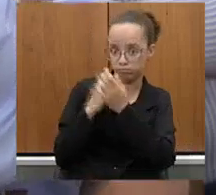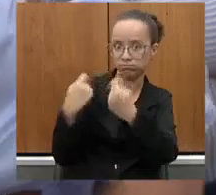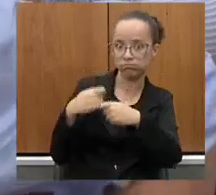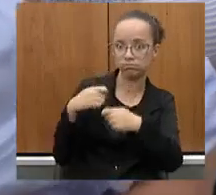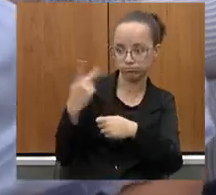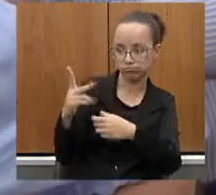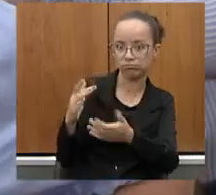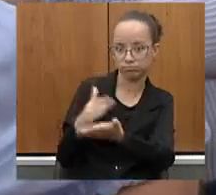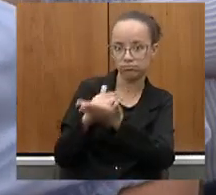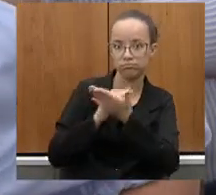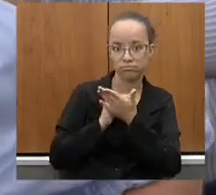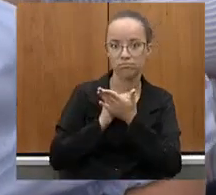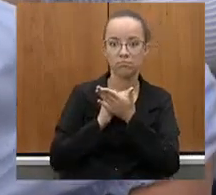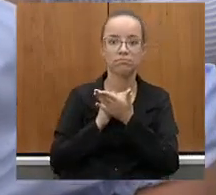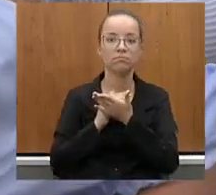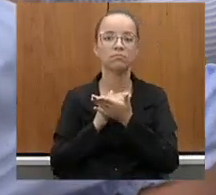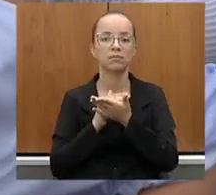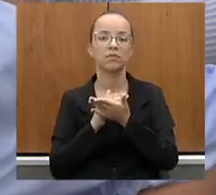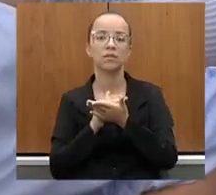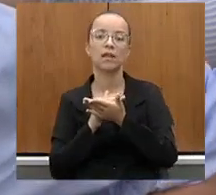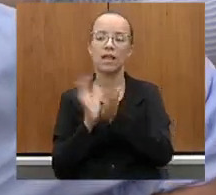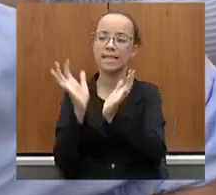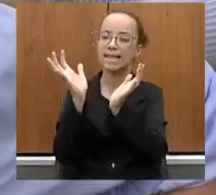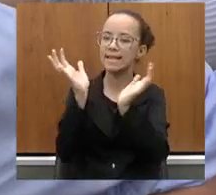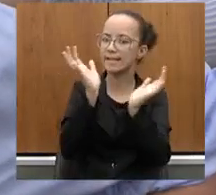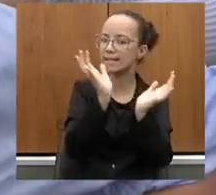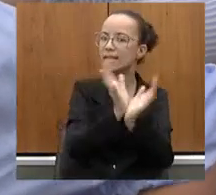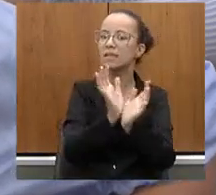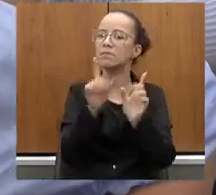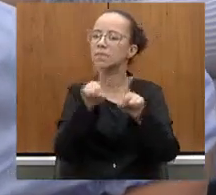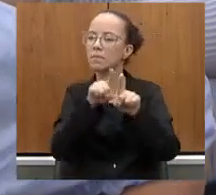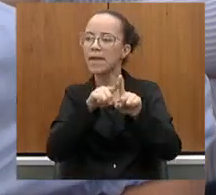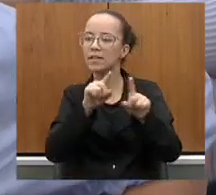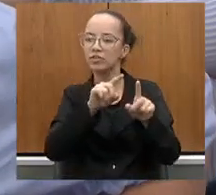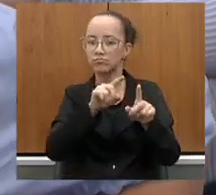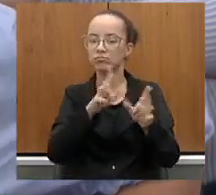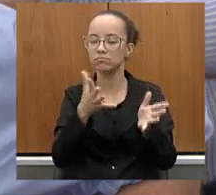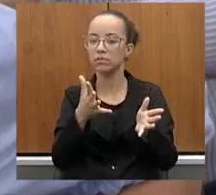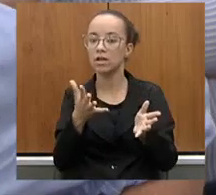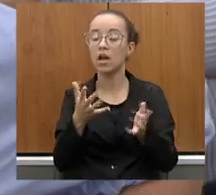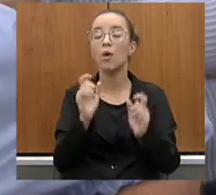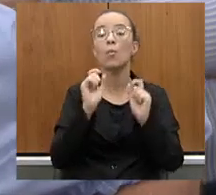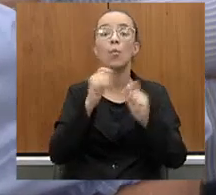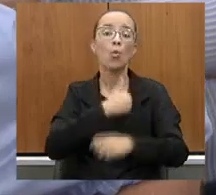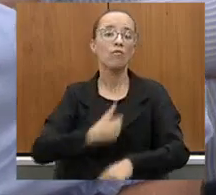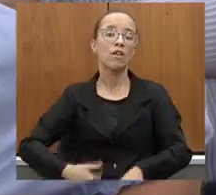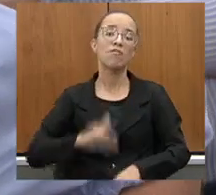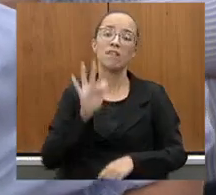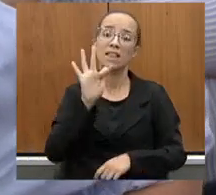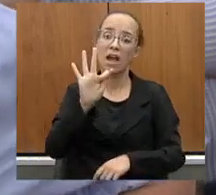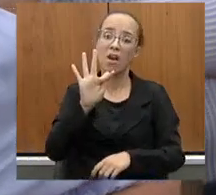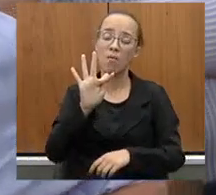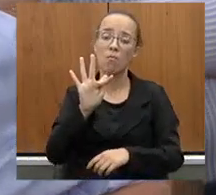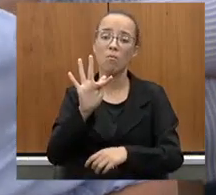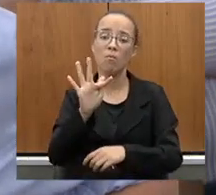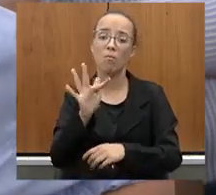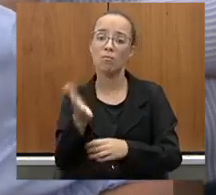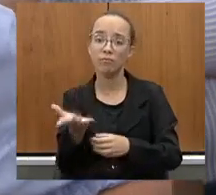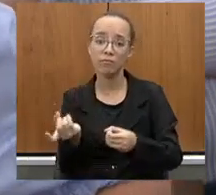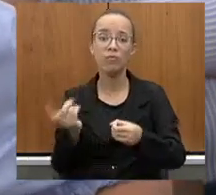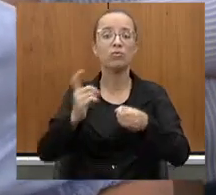houver acesso à equipe de transição para que o governo federal recupere o restante da